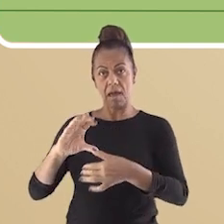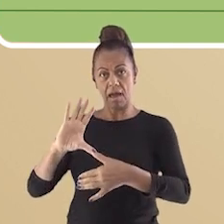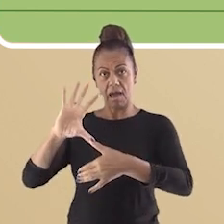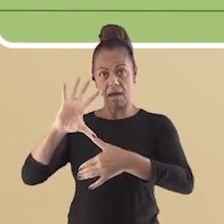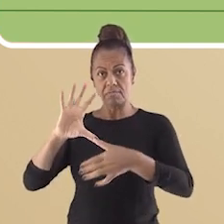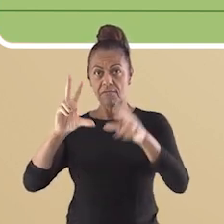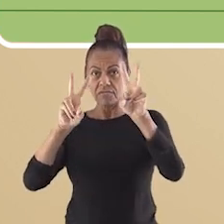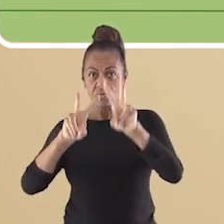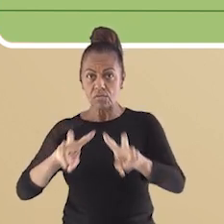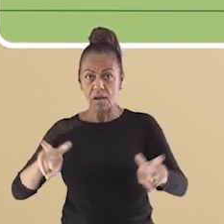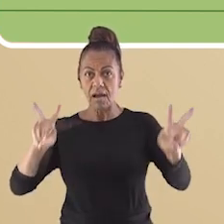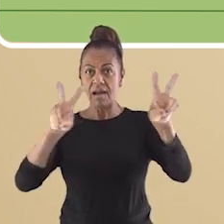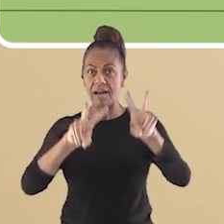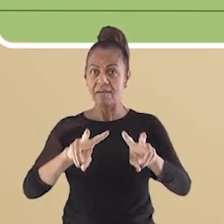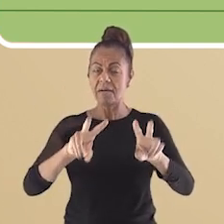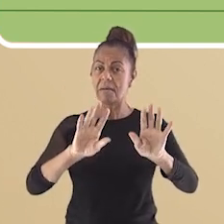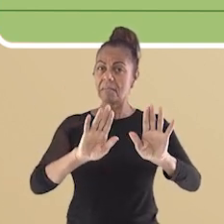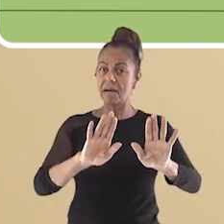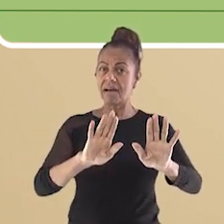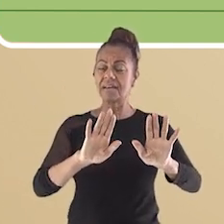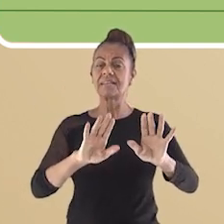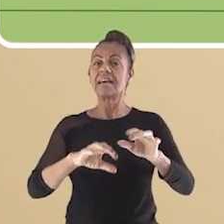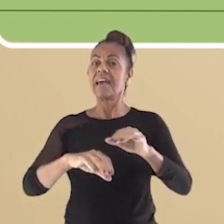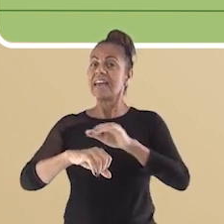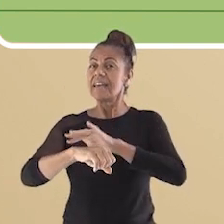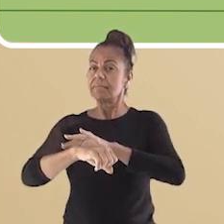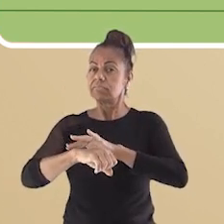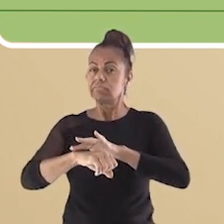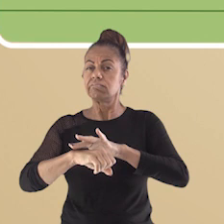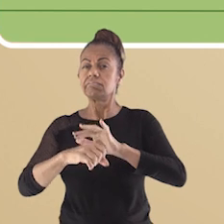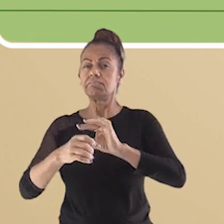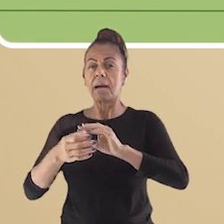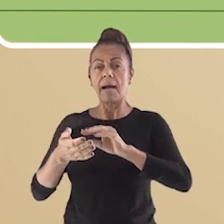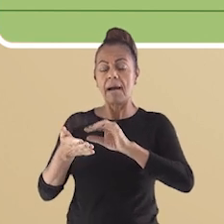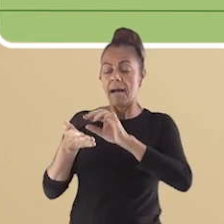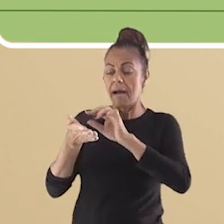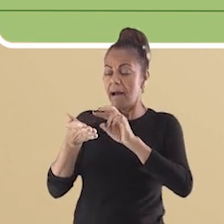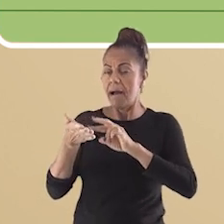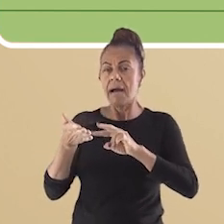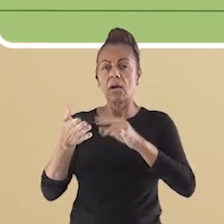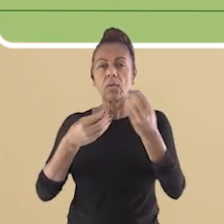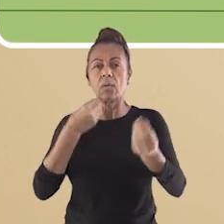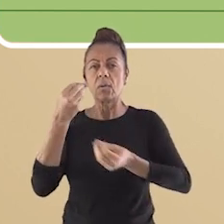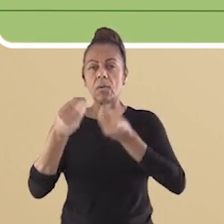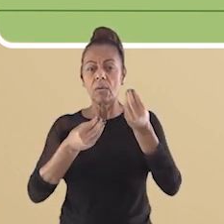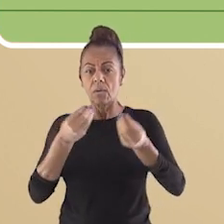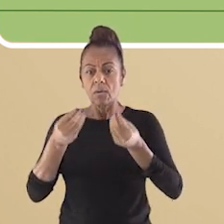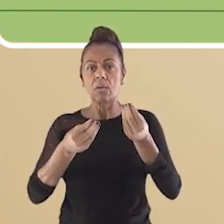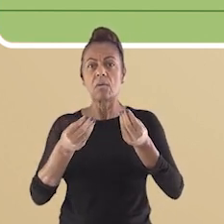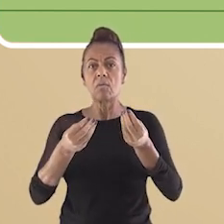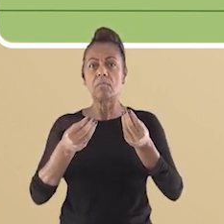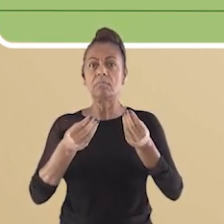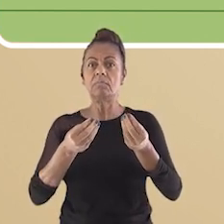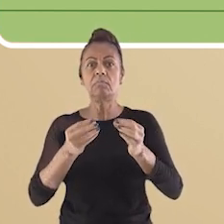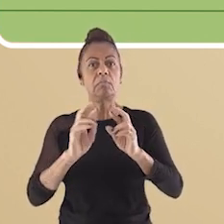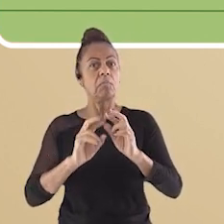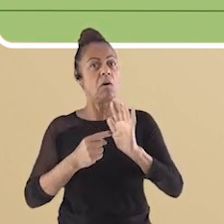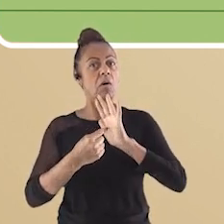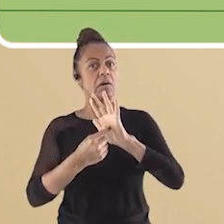apresentam texturas variadas, para que as informações que estão presentes no mapa possam ser